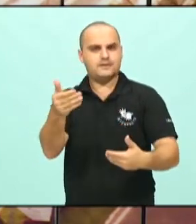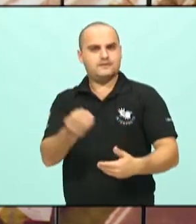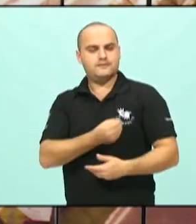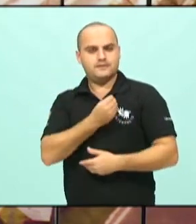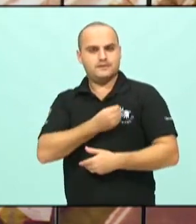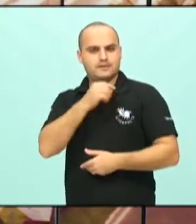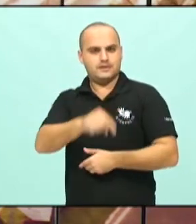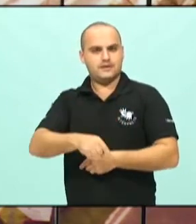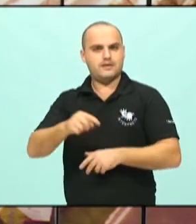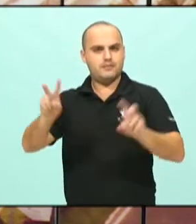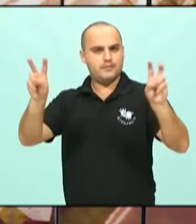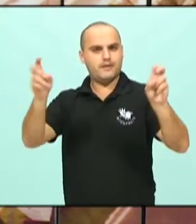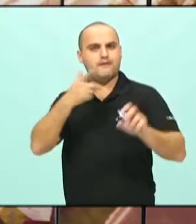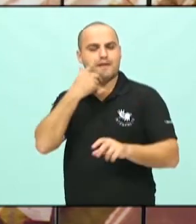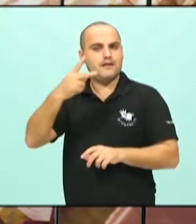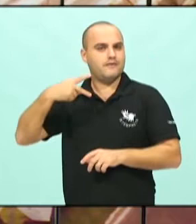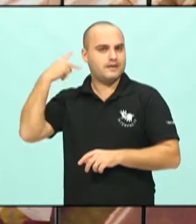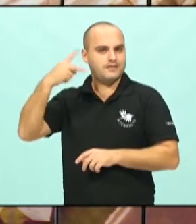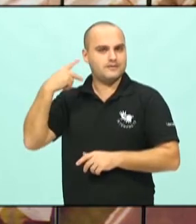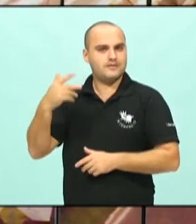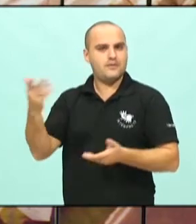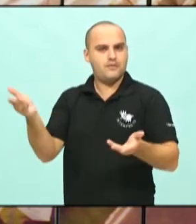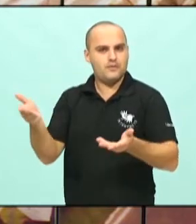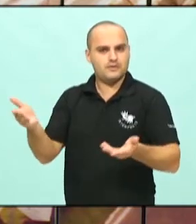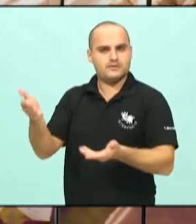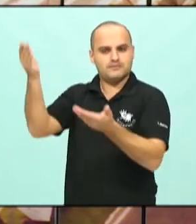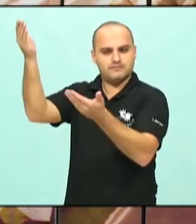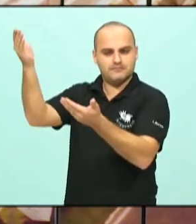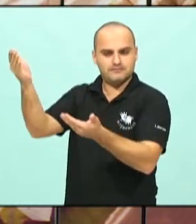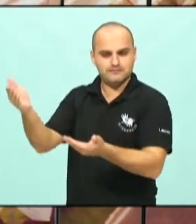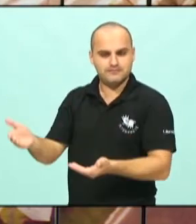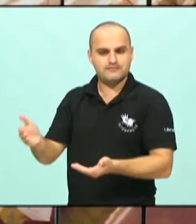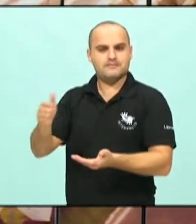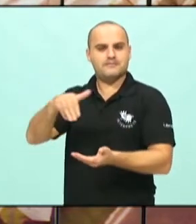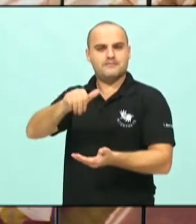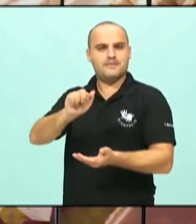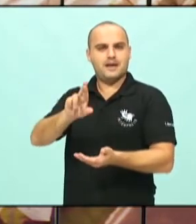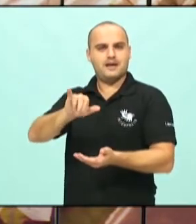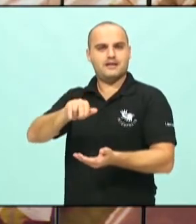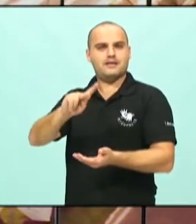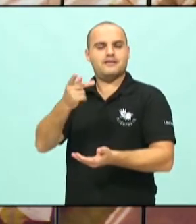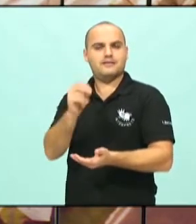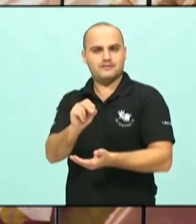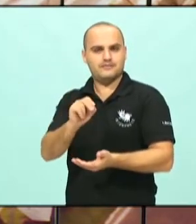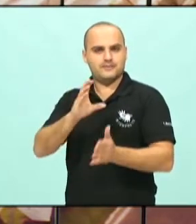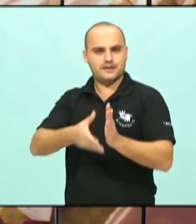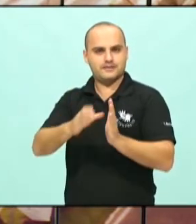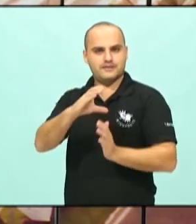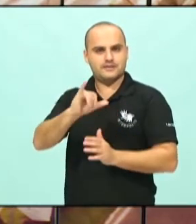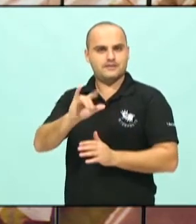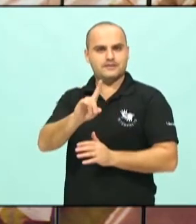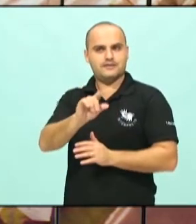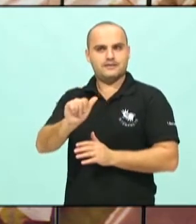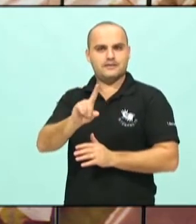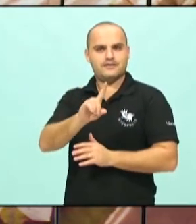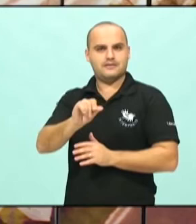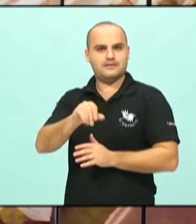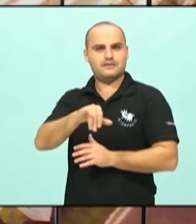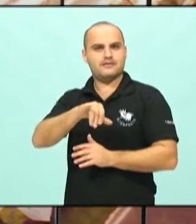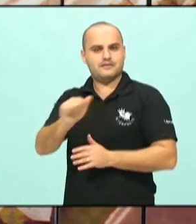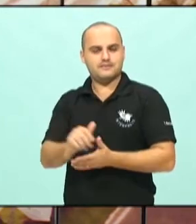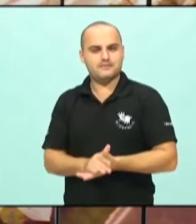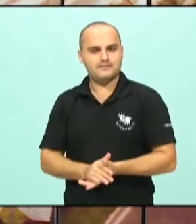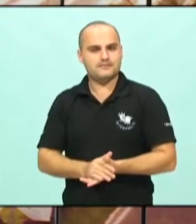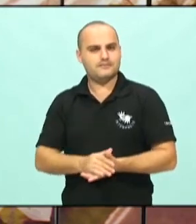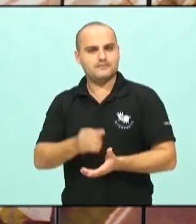o programa Fala Vereador de hoje, o vereador Fabrício Marinho, do Cidadania. Amigos, passamos uma